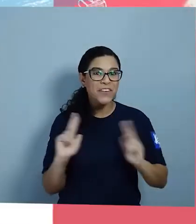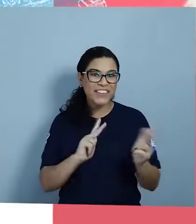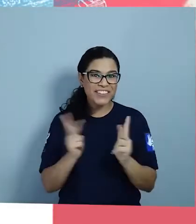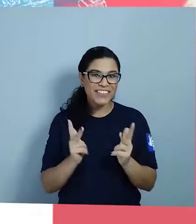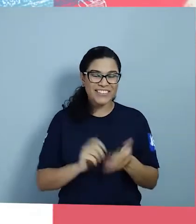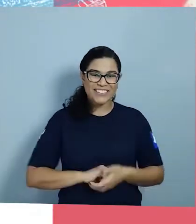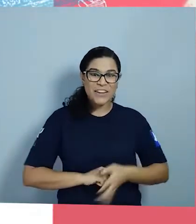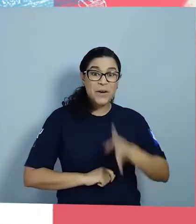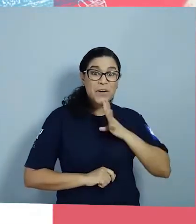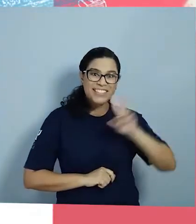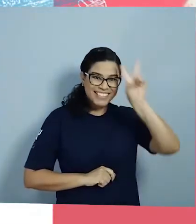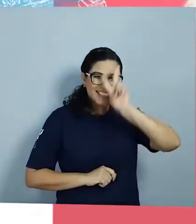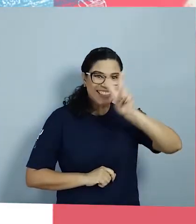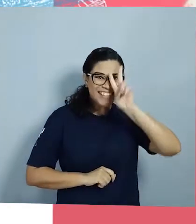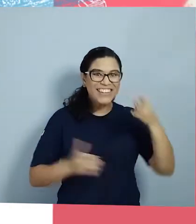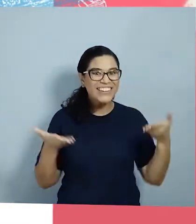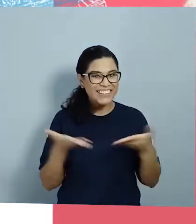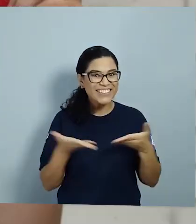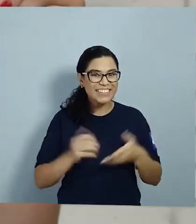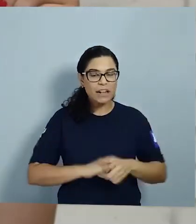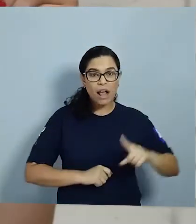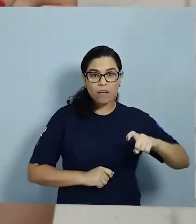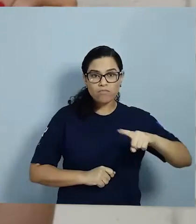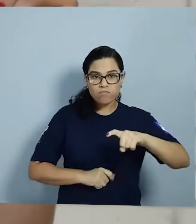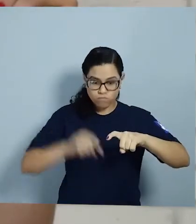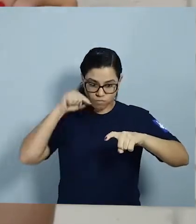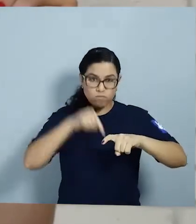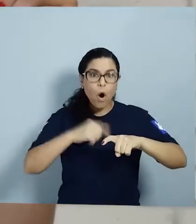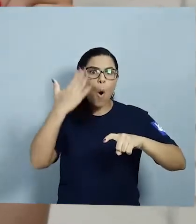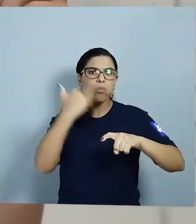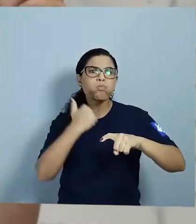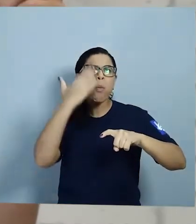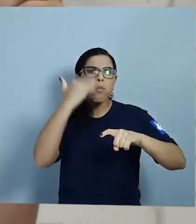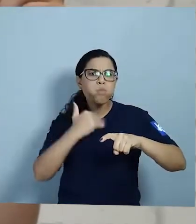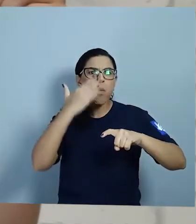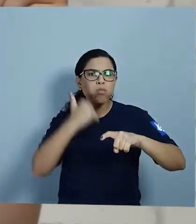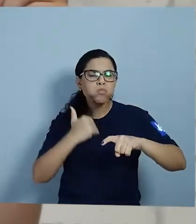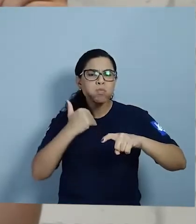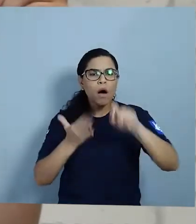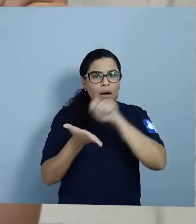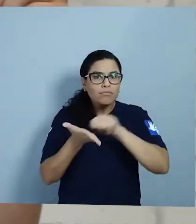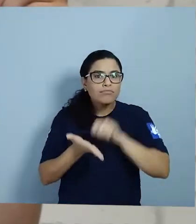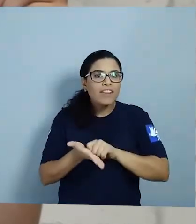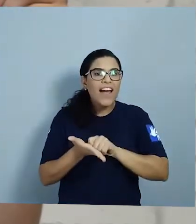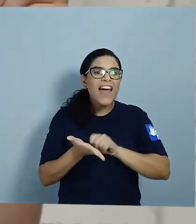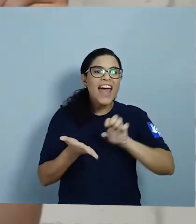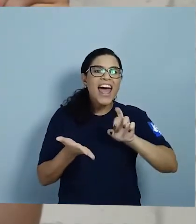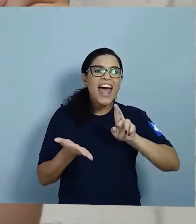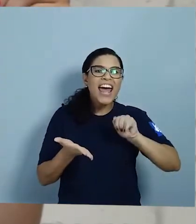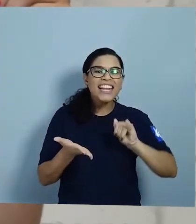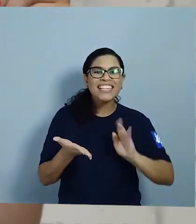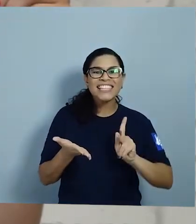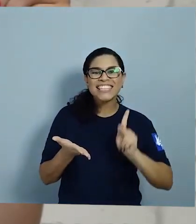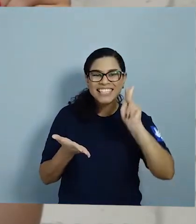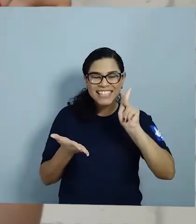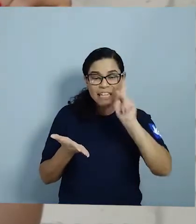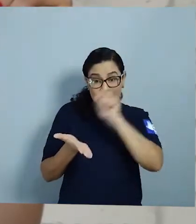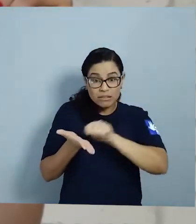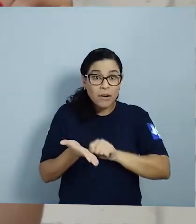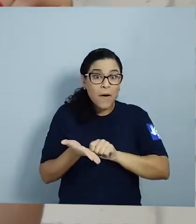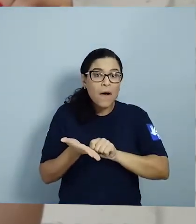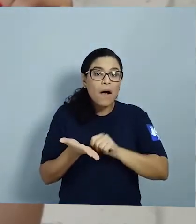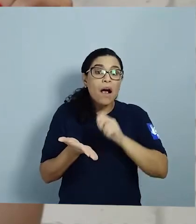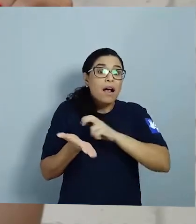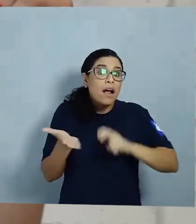Vamos conhecer a nossa história de hoje? Uma lagarta muito comilona De Eric Carly Da editora